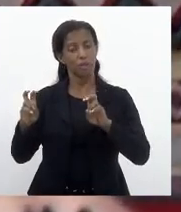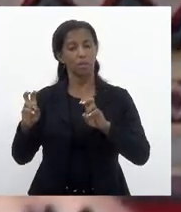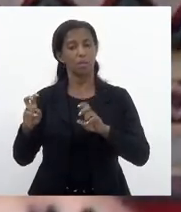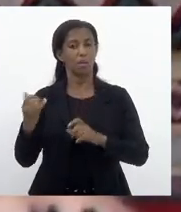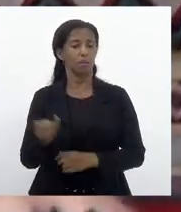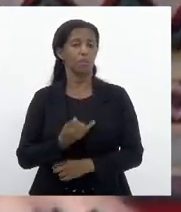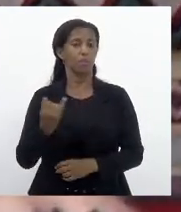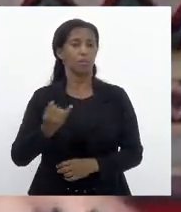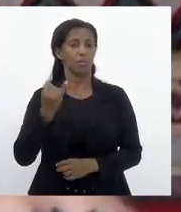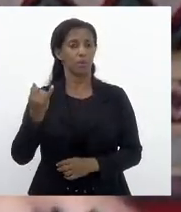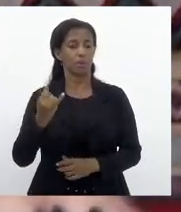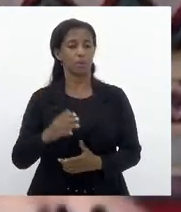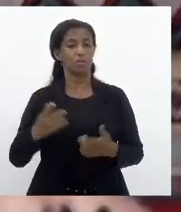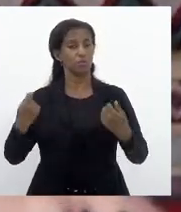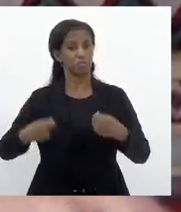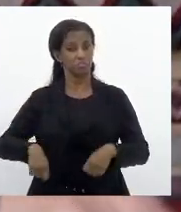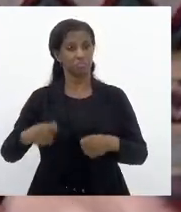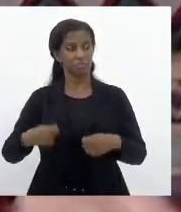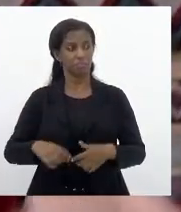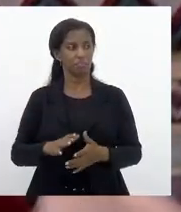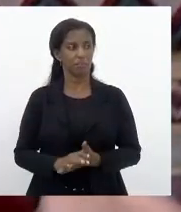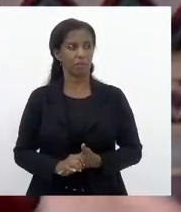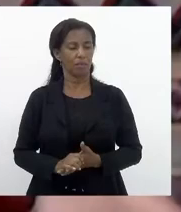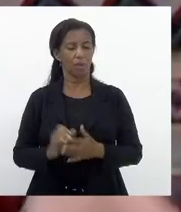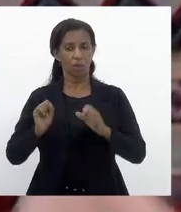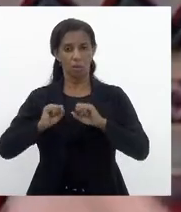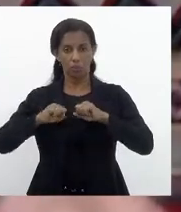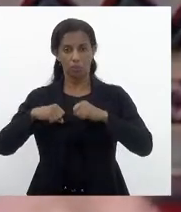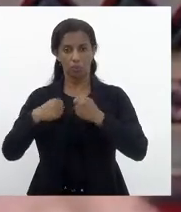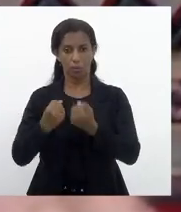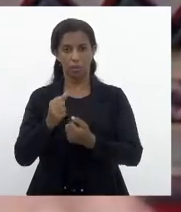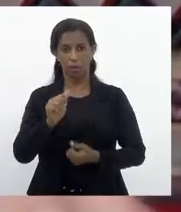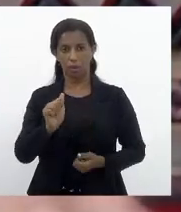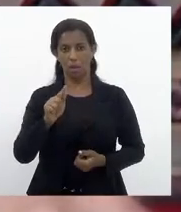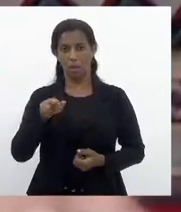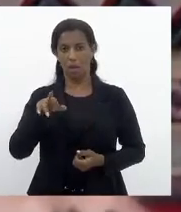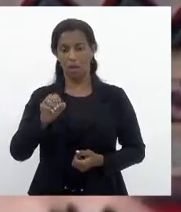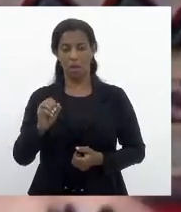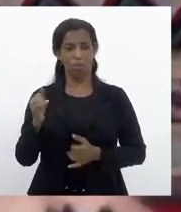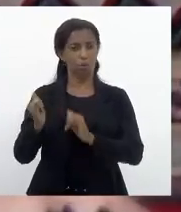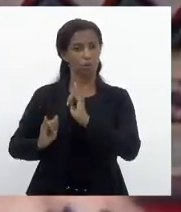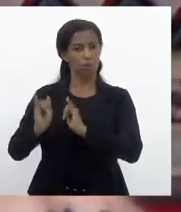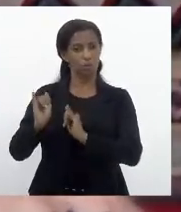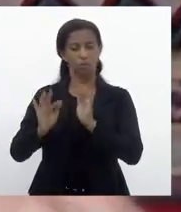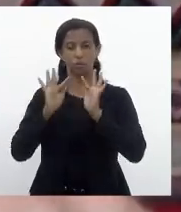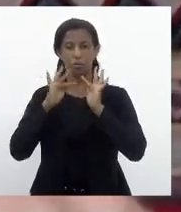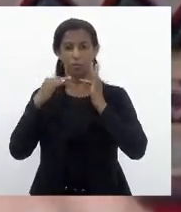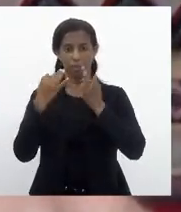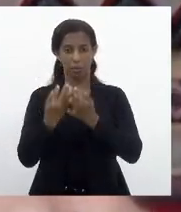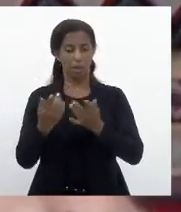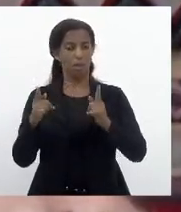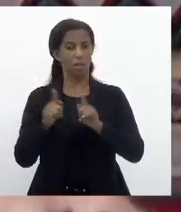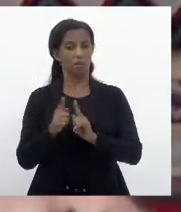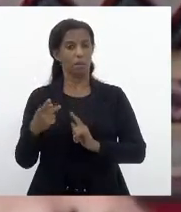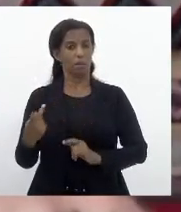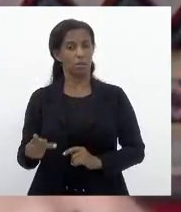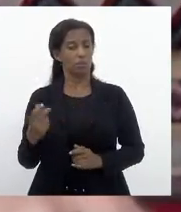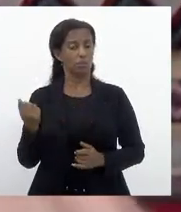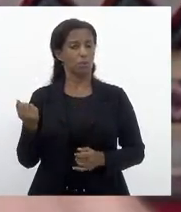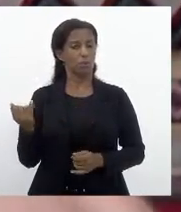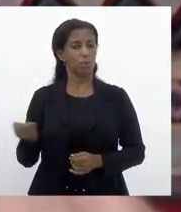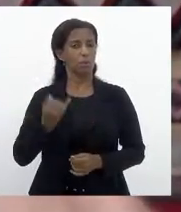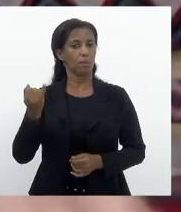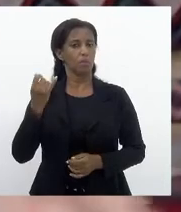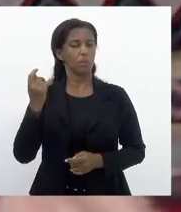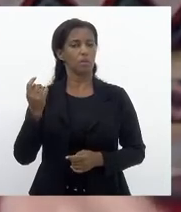importante e necessário. o fortalecimento da agroindústria familiar fundamenta-se na sua importância econômica,